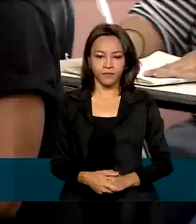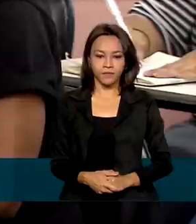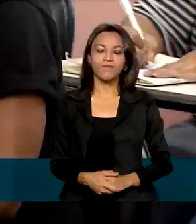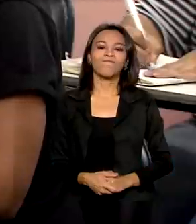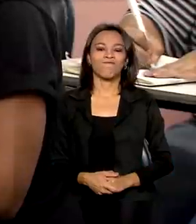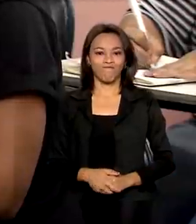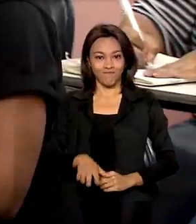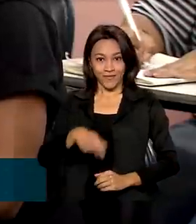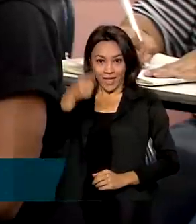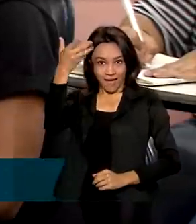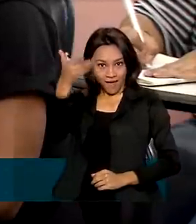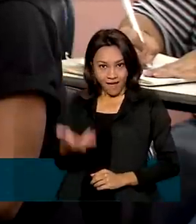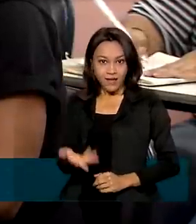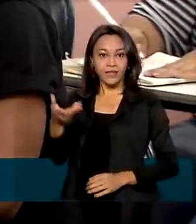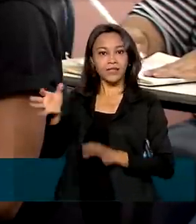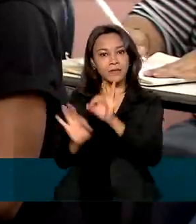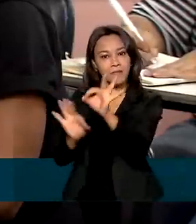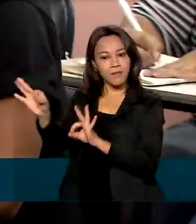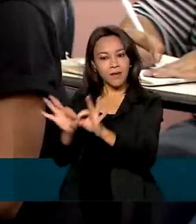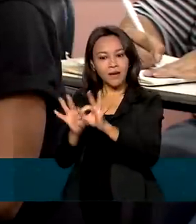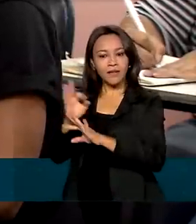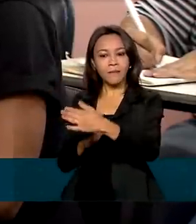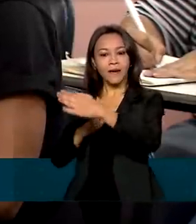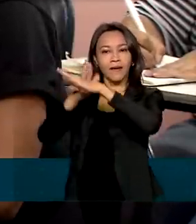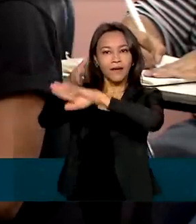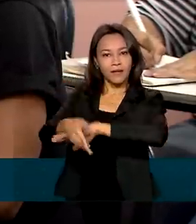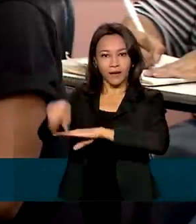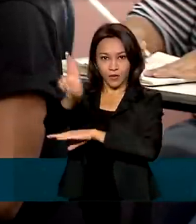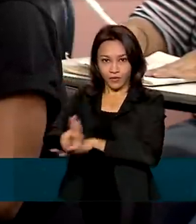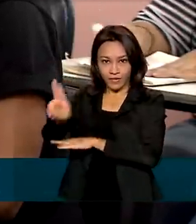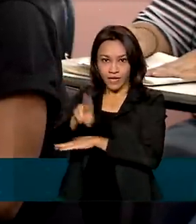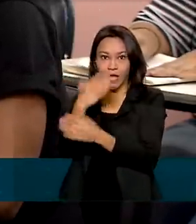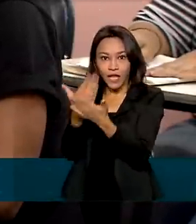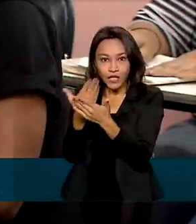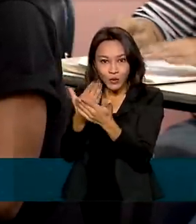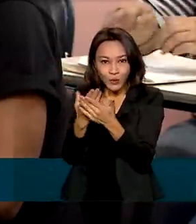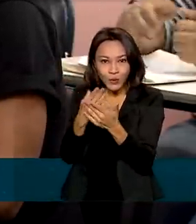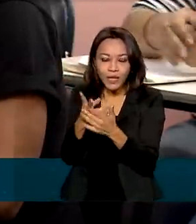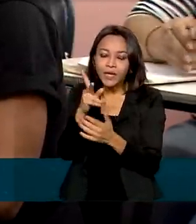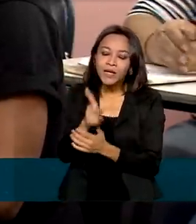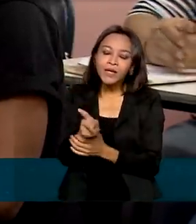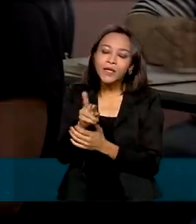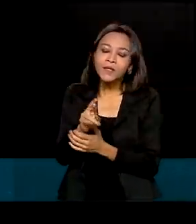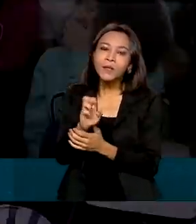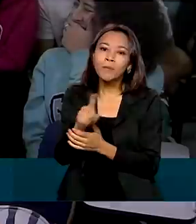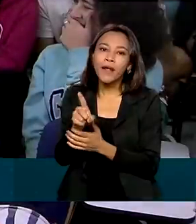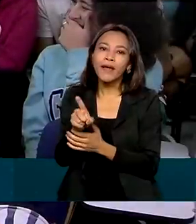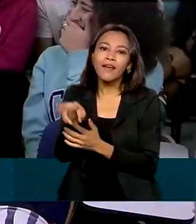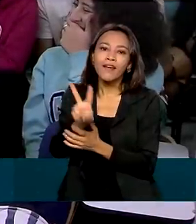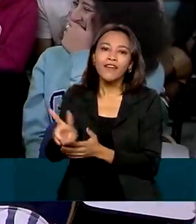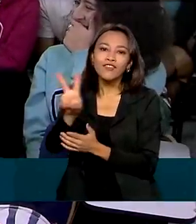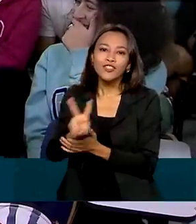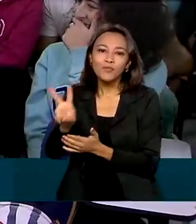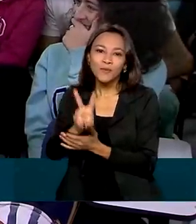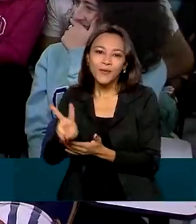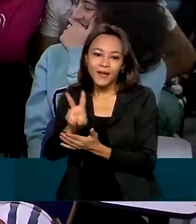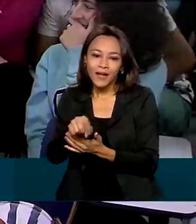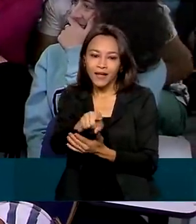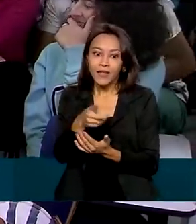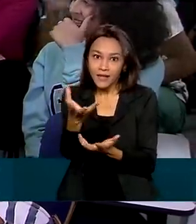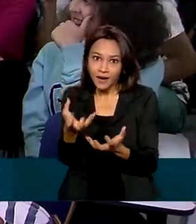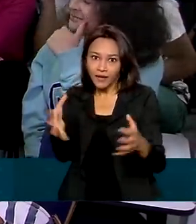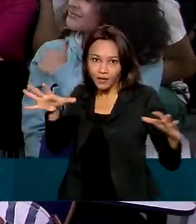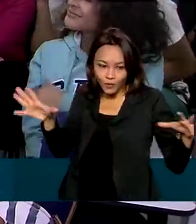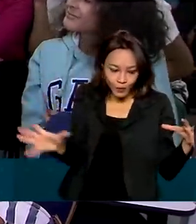Denise está se preparando para entrar na faculdade. Ela estuda no pré-vestibular social engenheiro André Rebouças e sonha em fazer parte do grupo